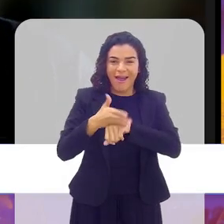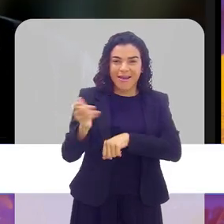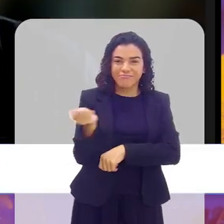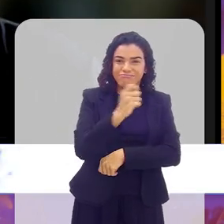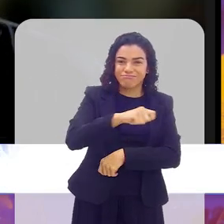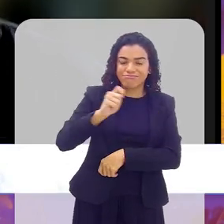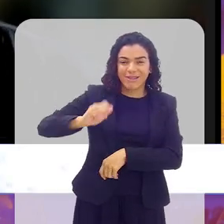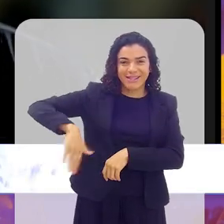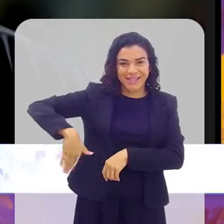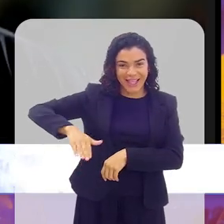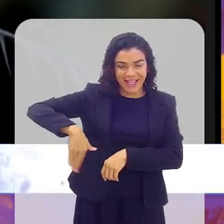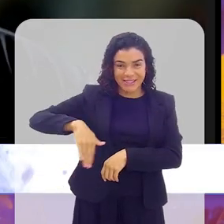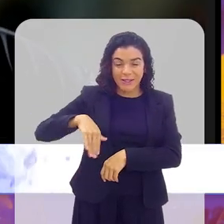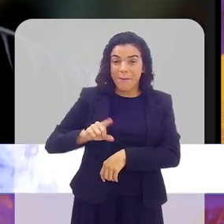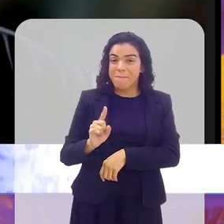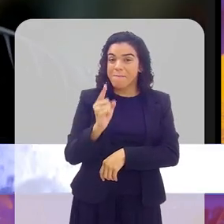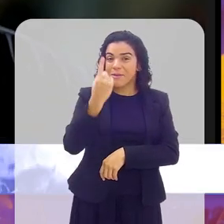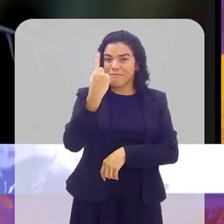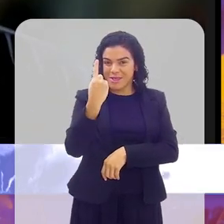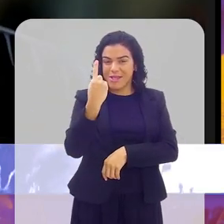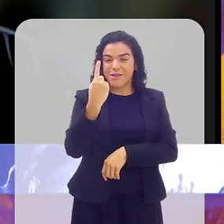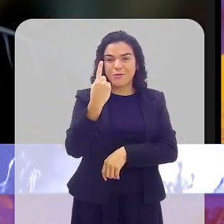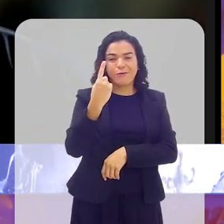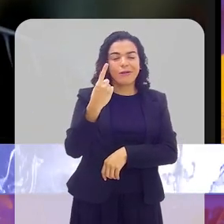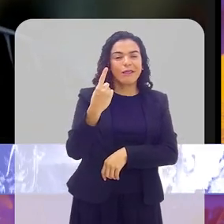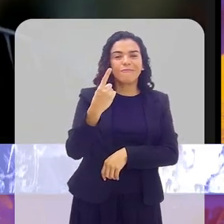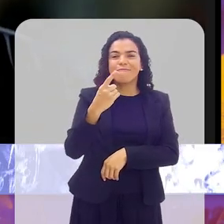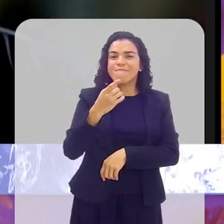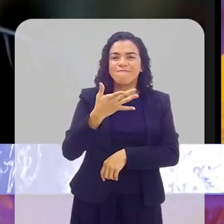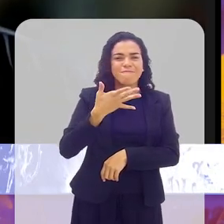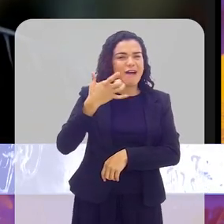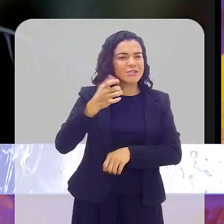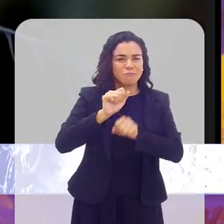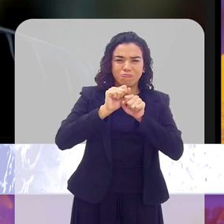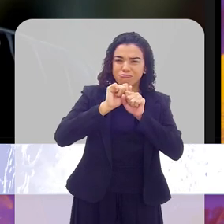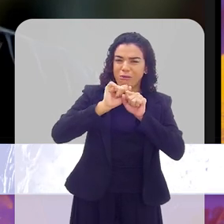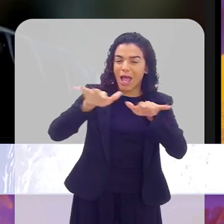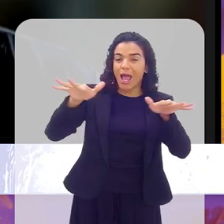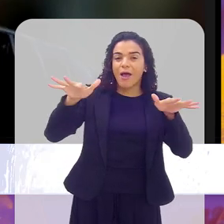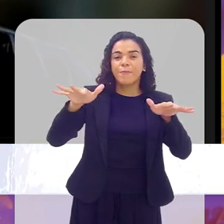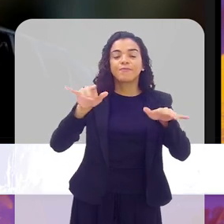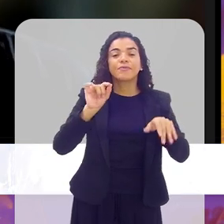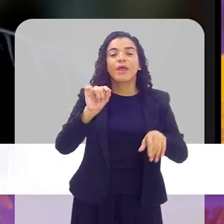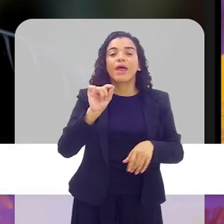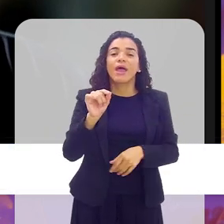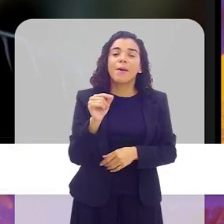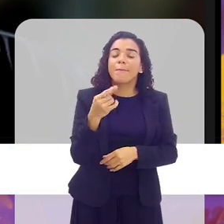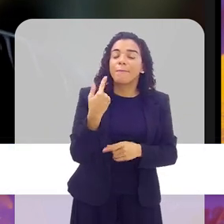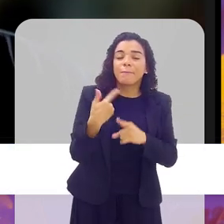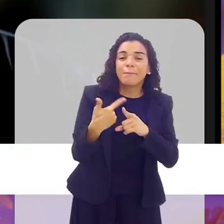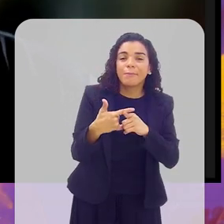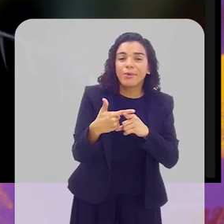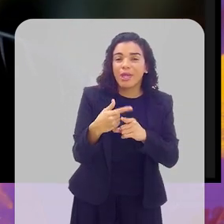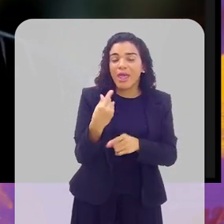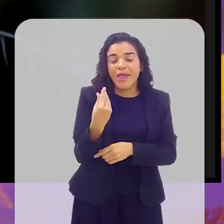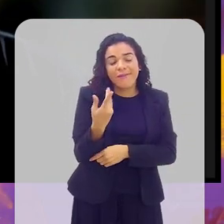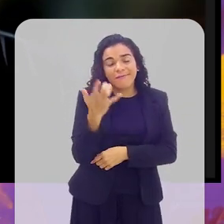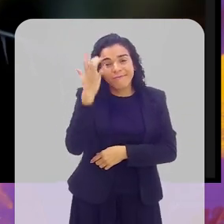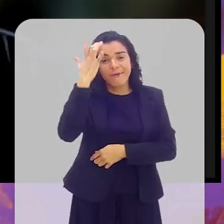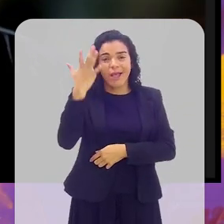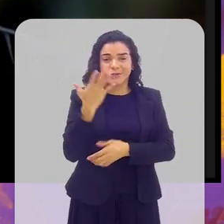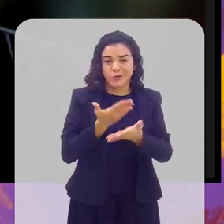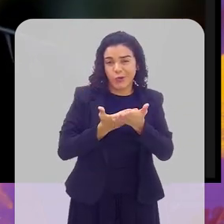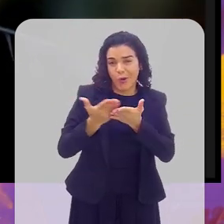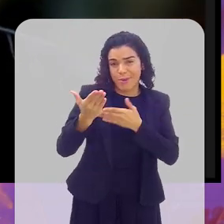A principal questão do Beach Tênis, por ele ter se popularizado rapidamente, é a facilidade de você começar a jogar o Beach